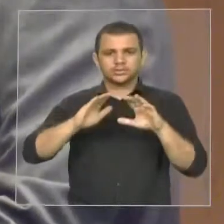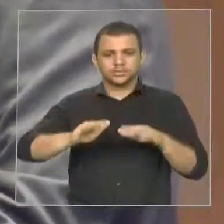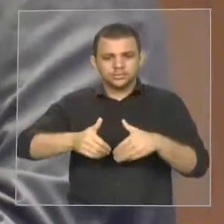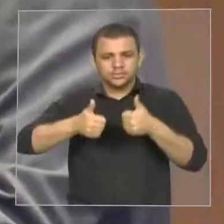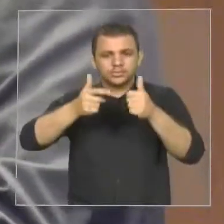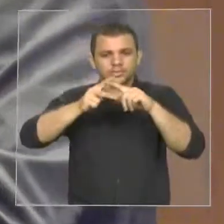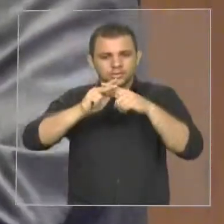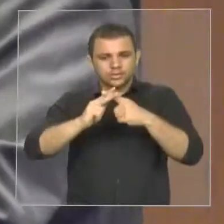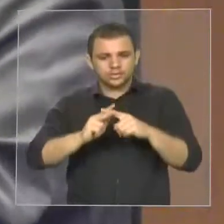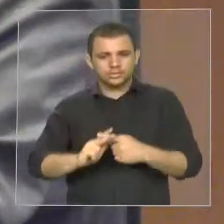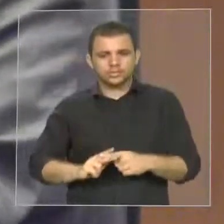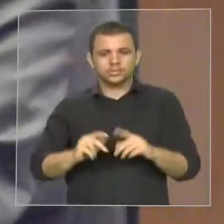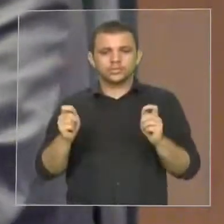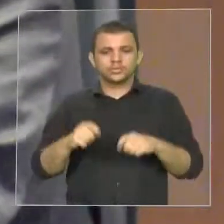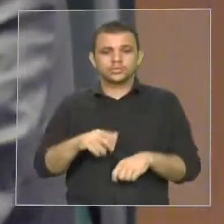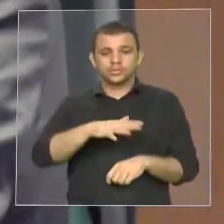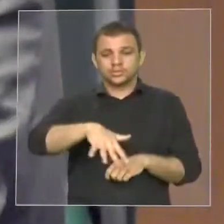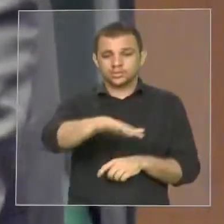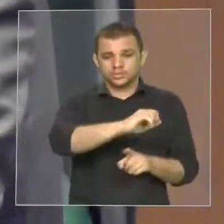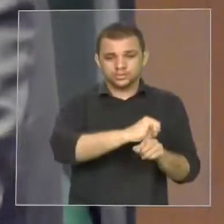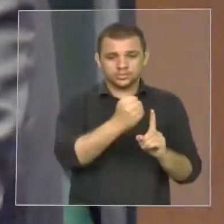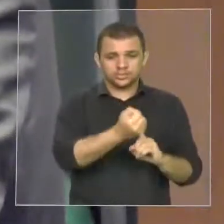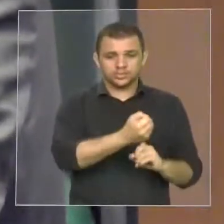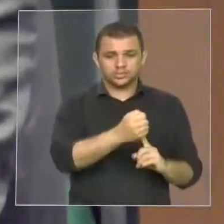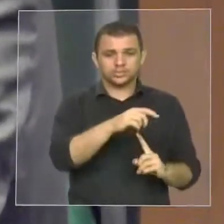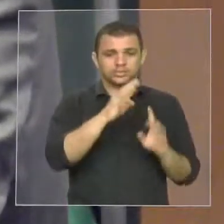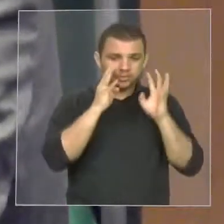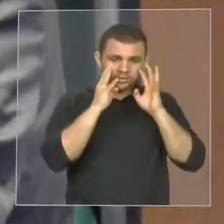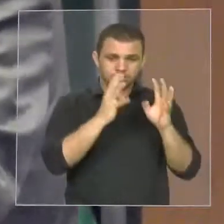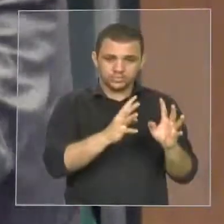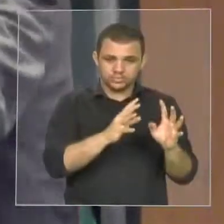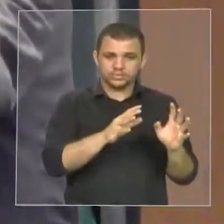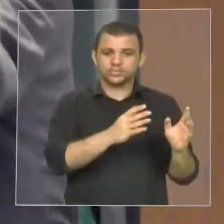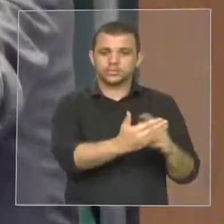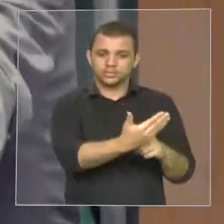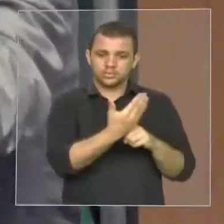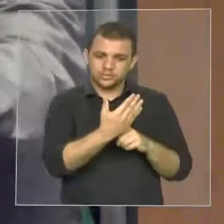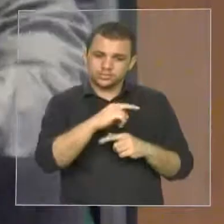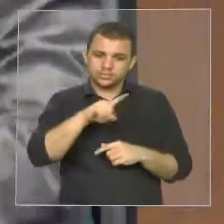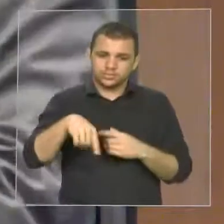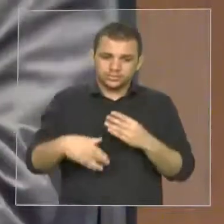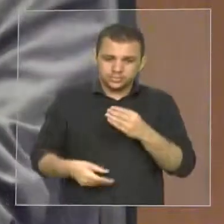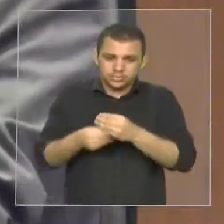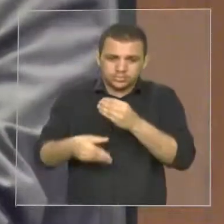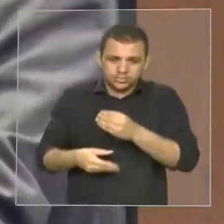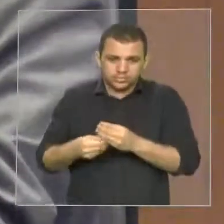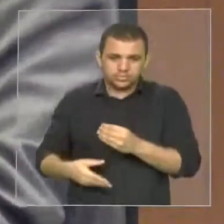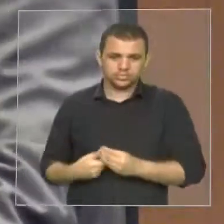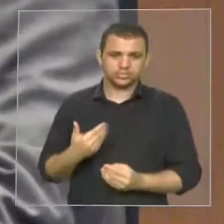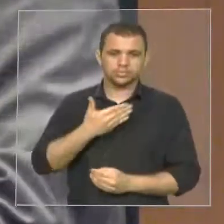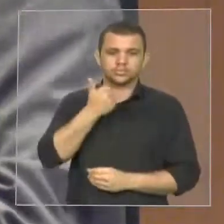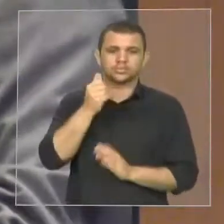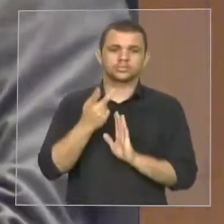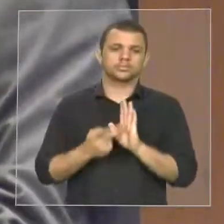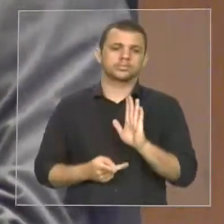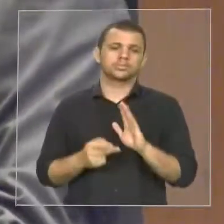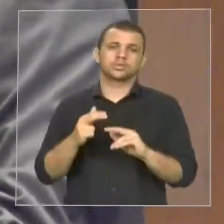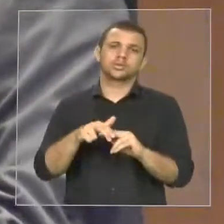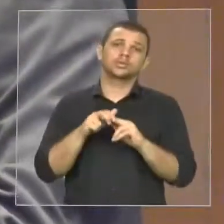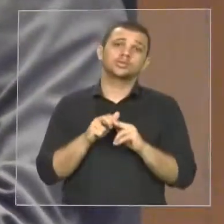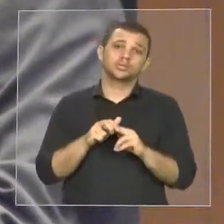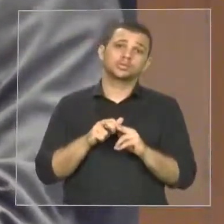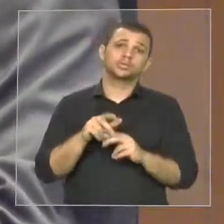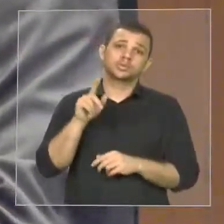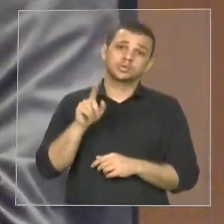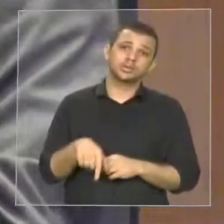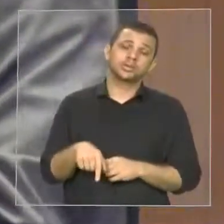E a prova, deputada Graça Paz, que nós estávamos certos, é exatamente esse projeto que foi aprovada a